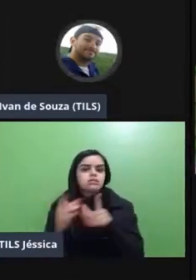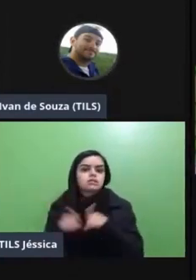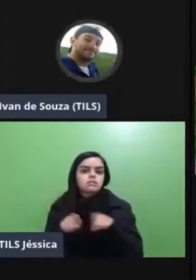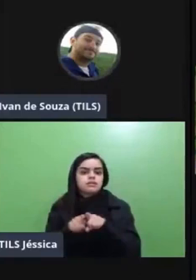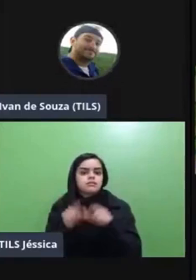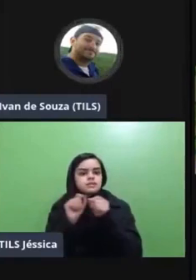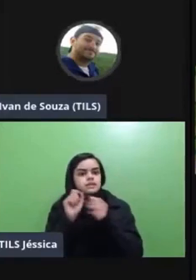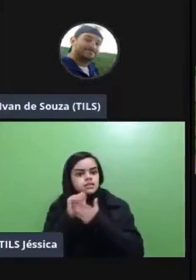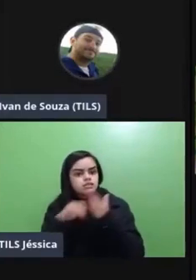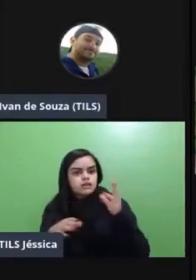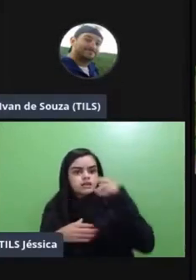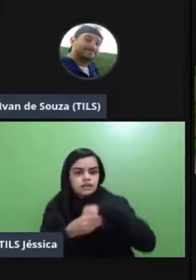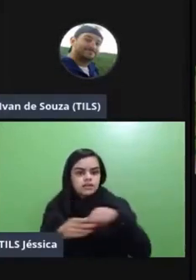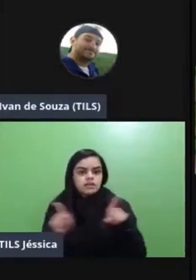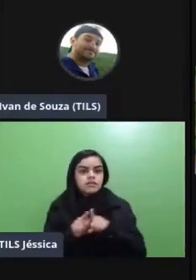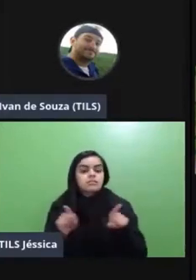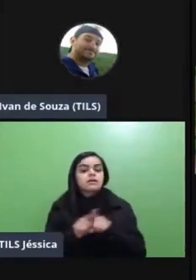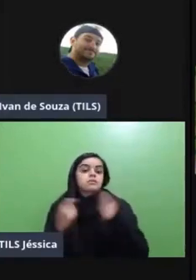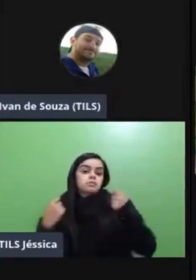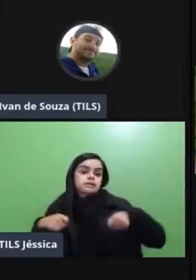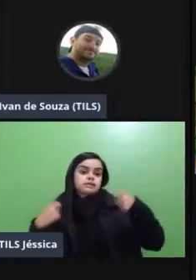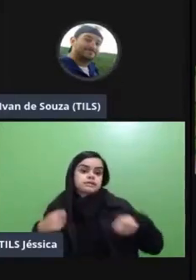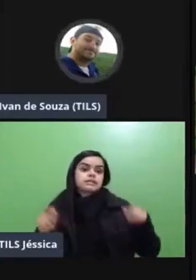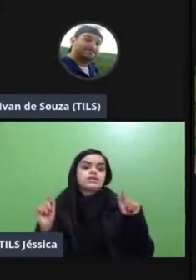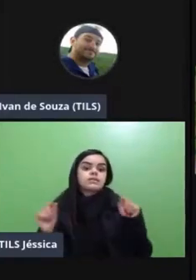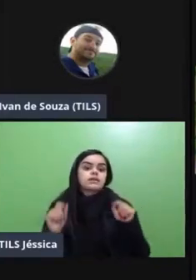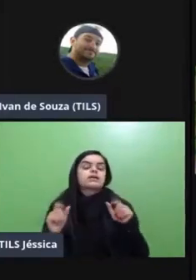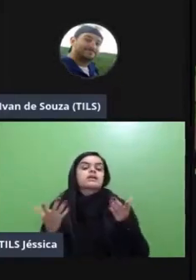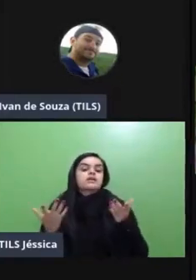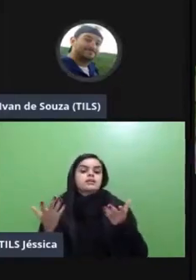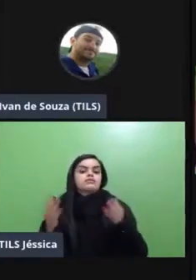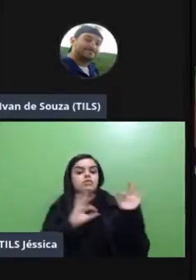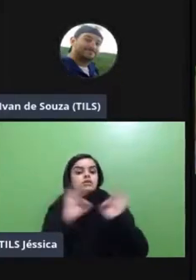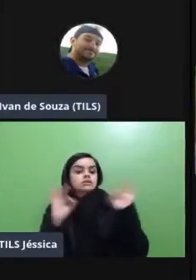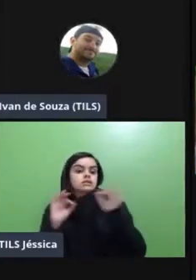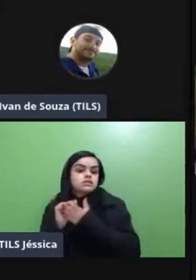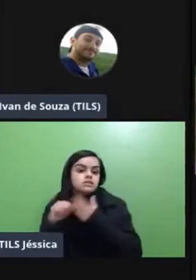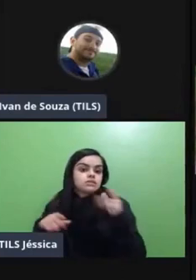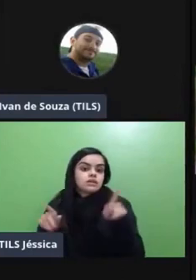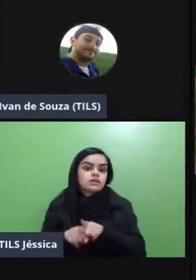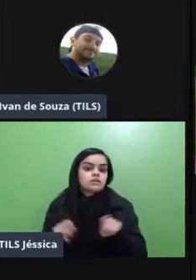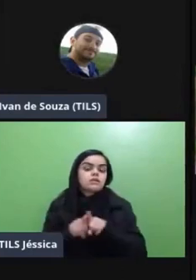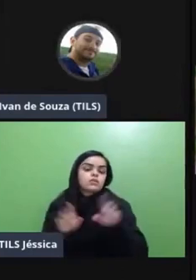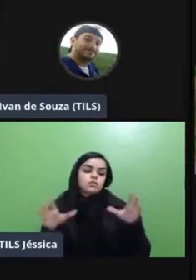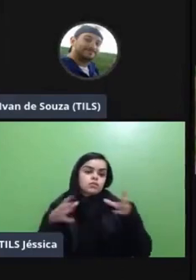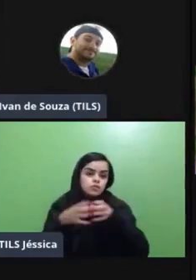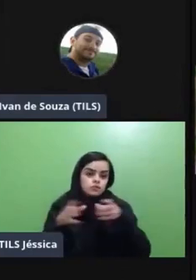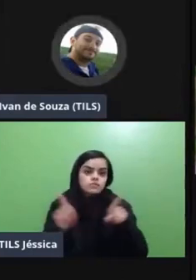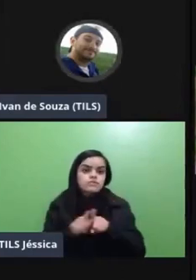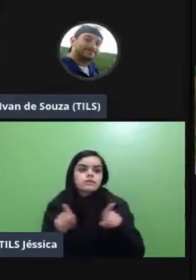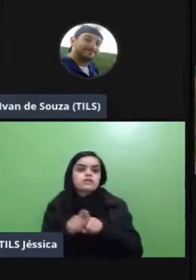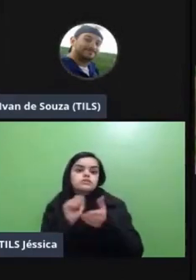atividades na sala de aula e à medida que eu precisar intervir eu vou eu vou montando as atividades em pequenos grupos ou atividades